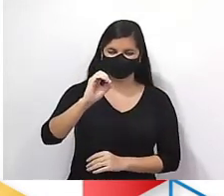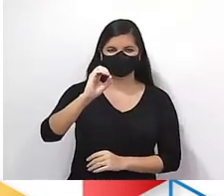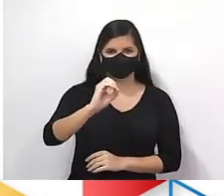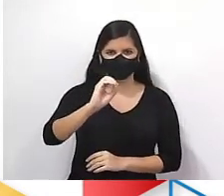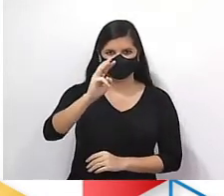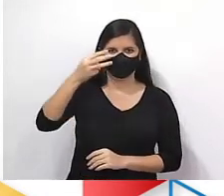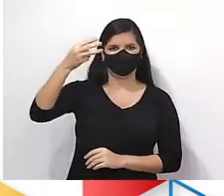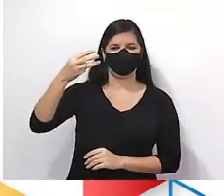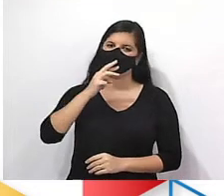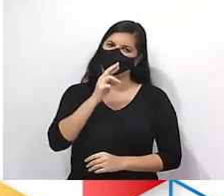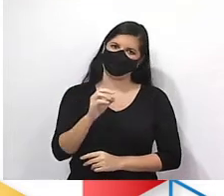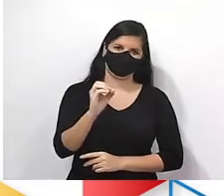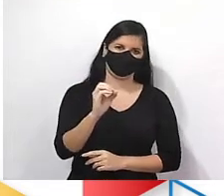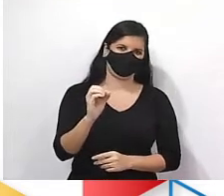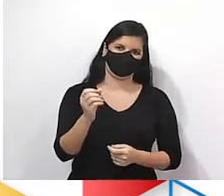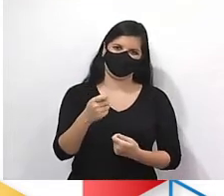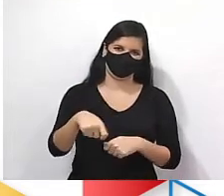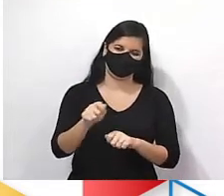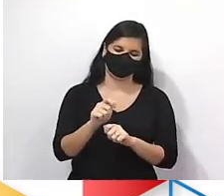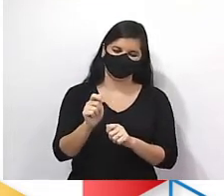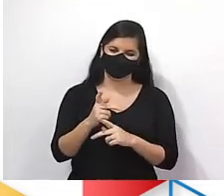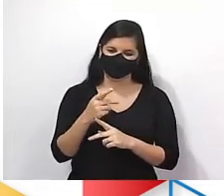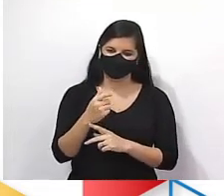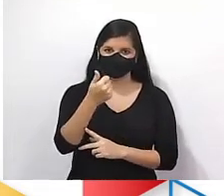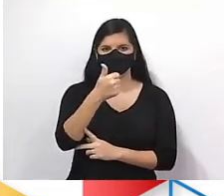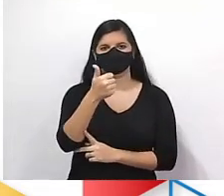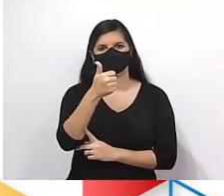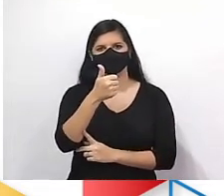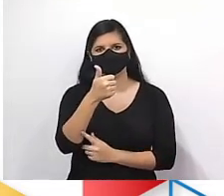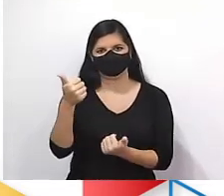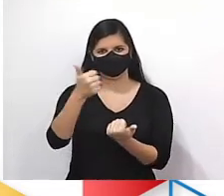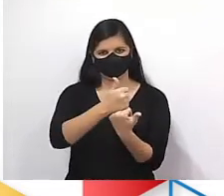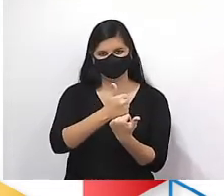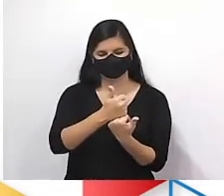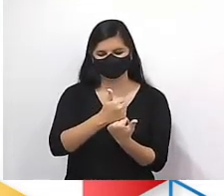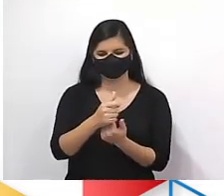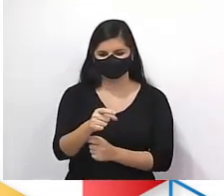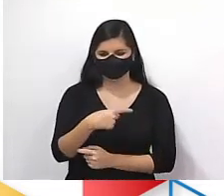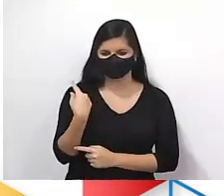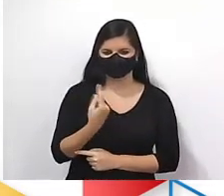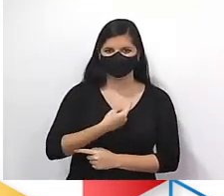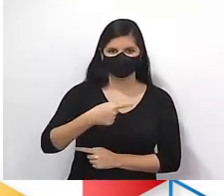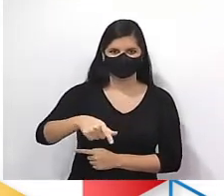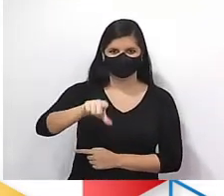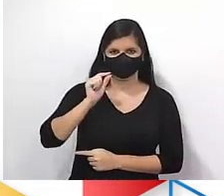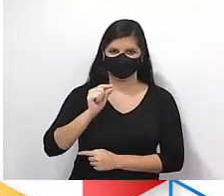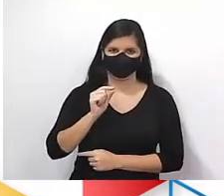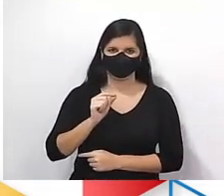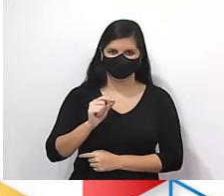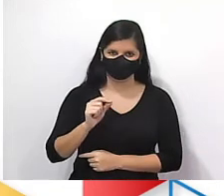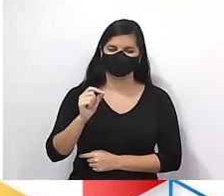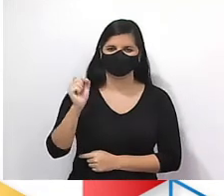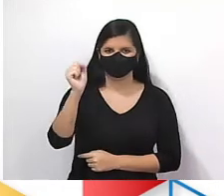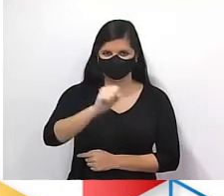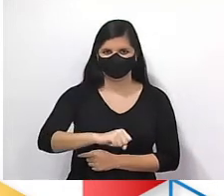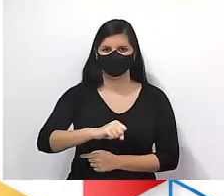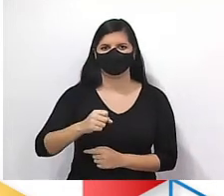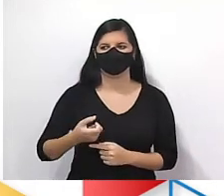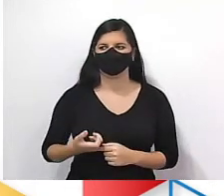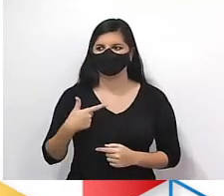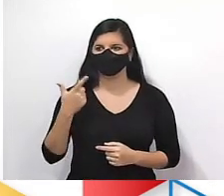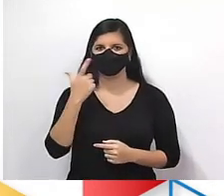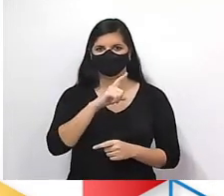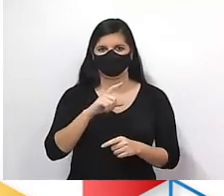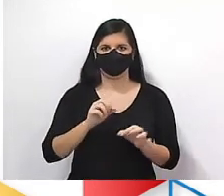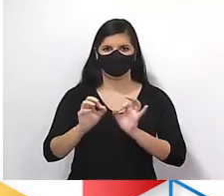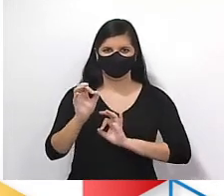3 vai dar 0. Então não vale. Vou botar 1, tá bom? E somos nós que escolhermos, professor. Nesse caso aí, para a